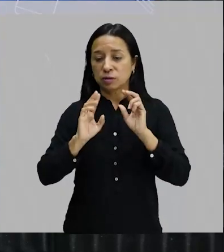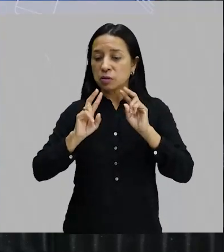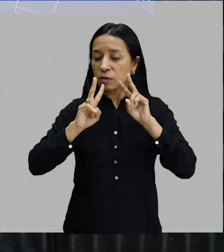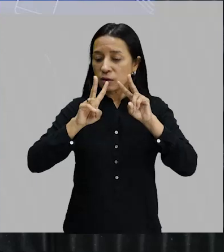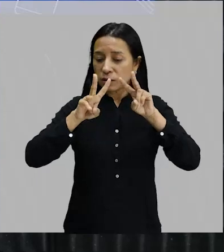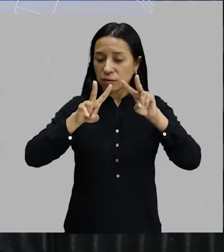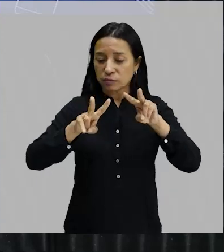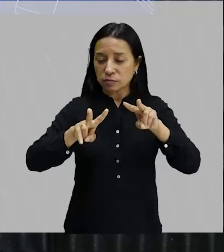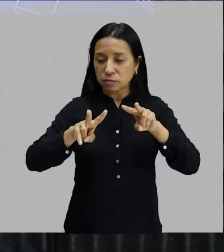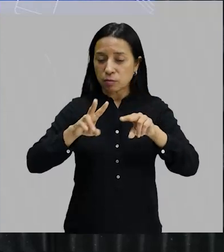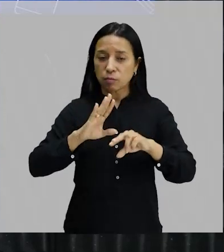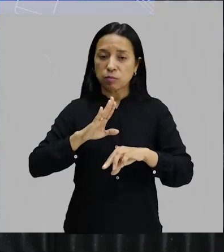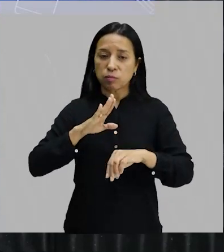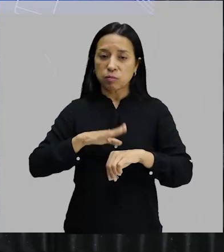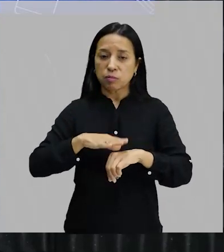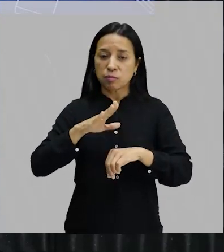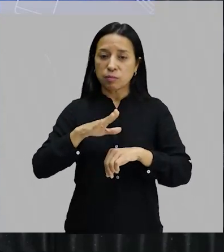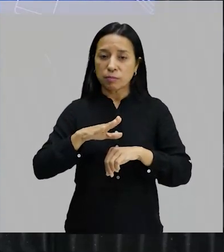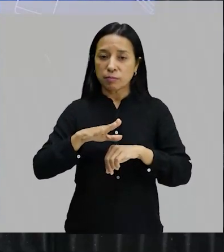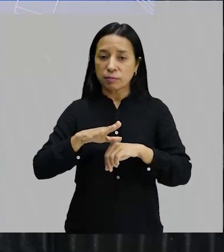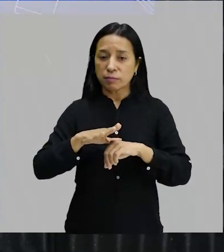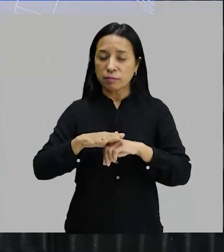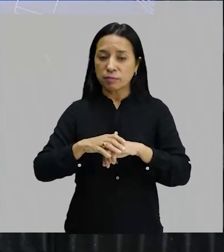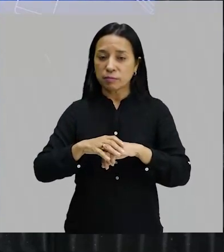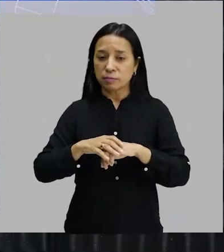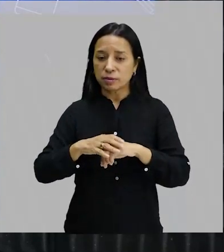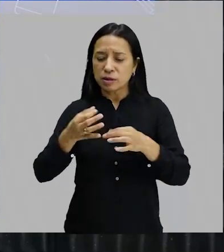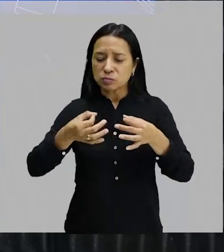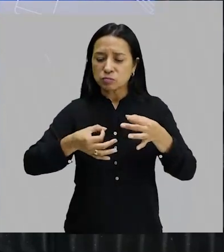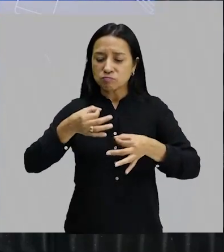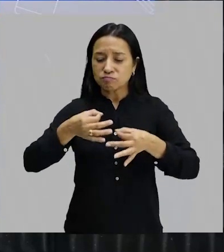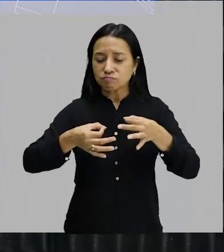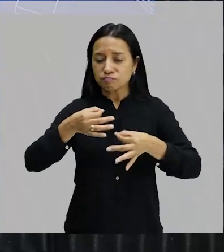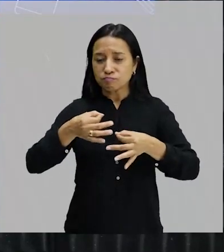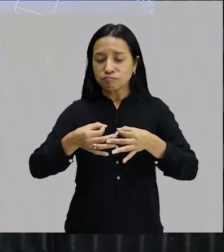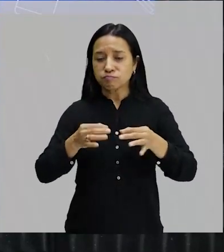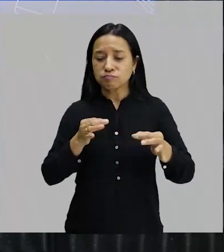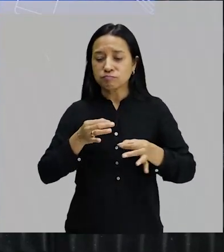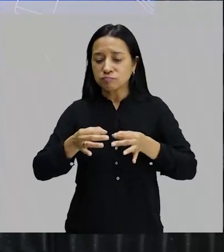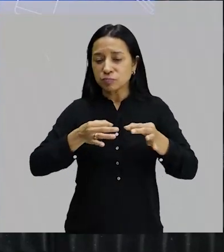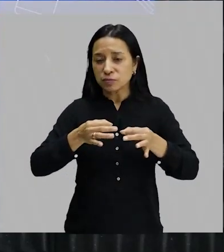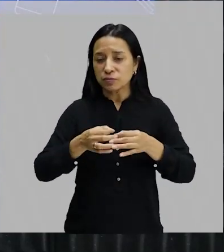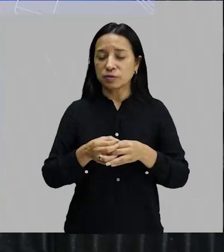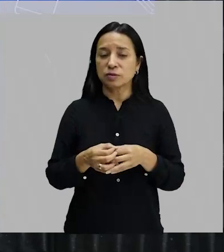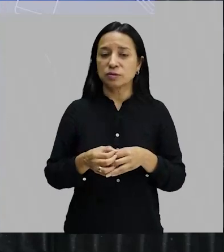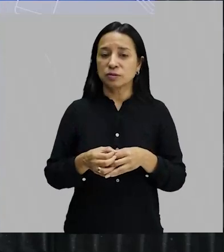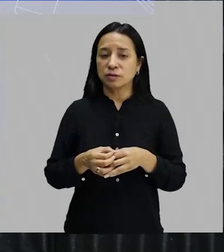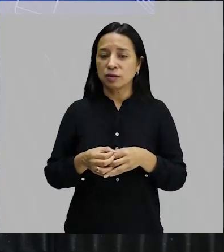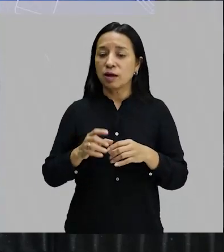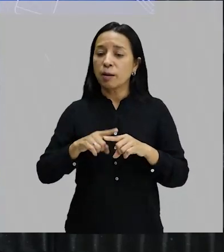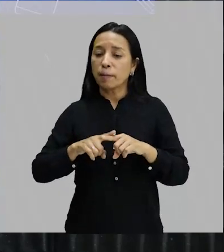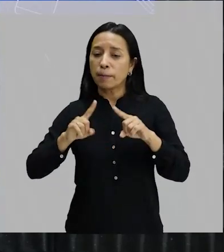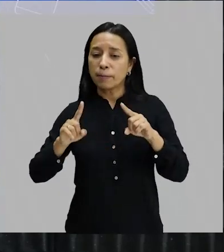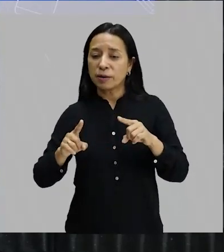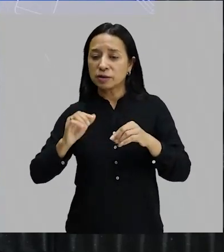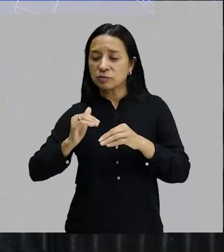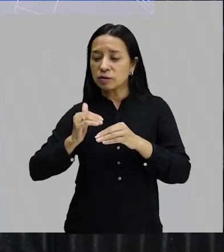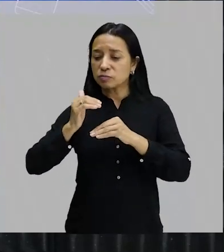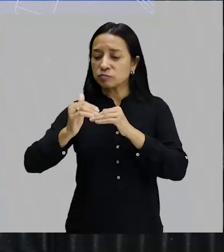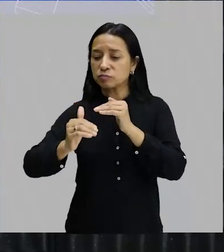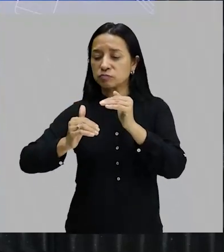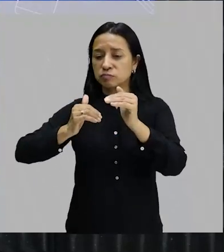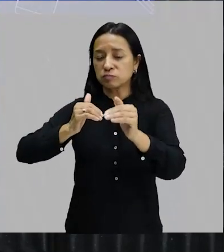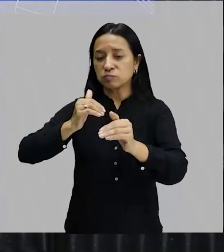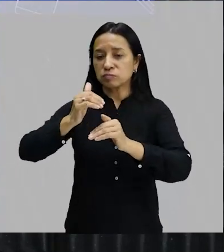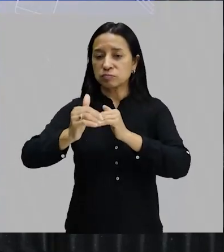acadêmica, mais certinha. Tanto é que o busto Antônio Lobo é super acadêmico, mas ele vai extrapolando. E, à